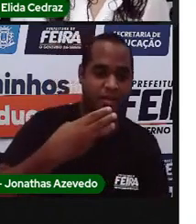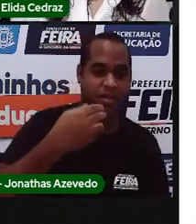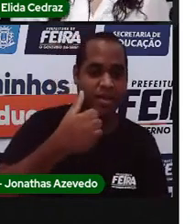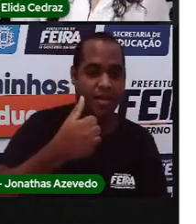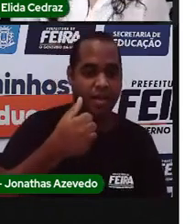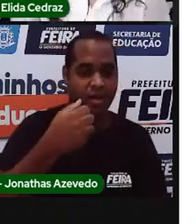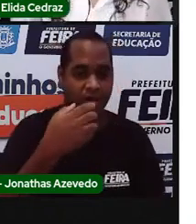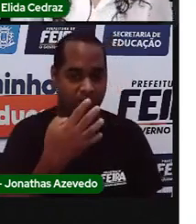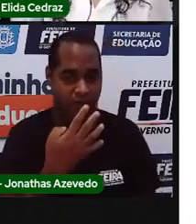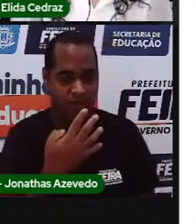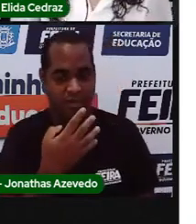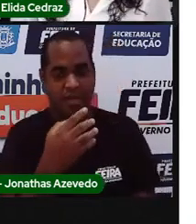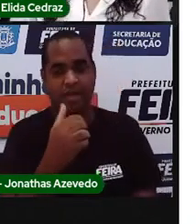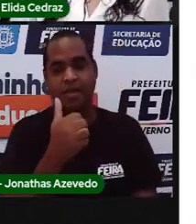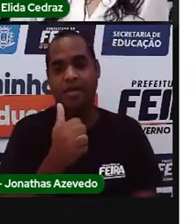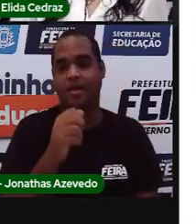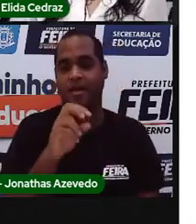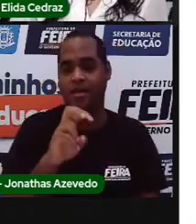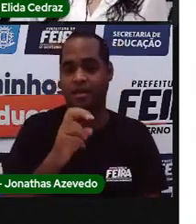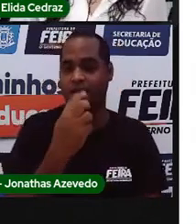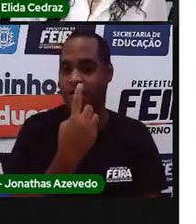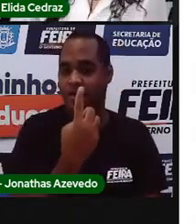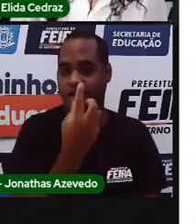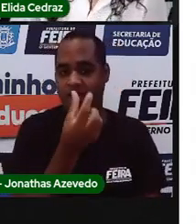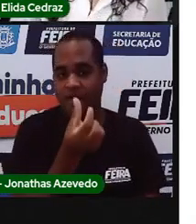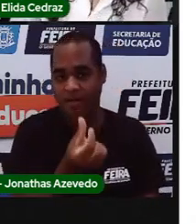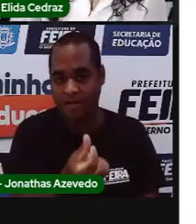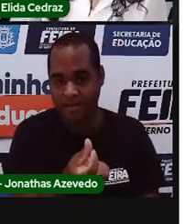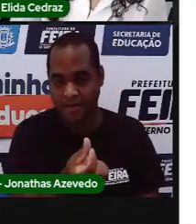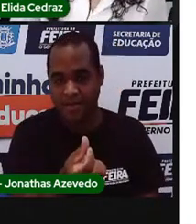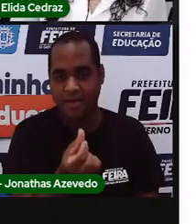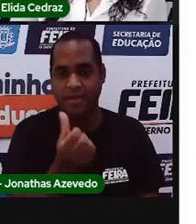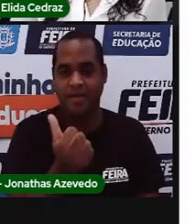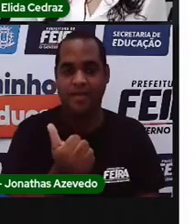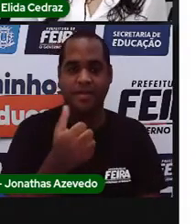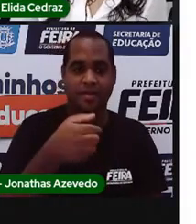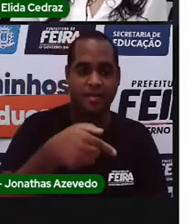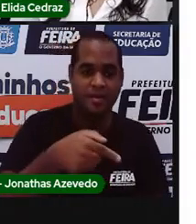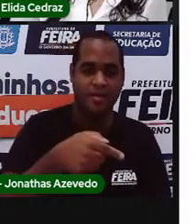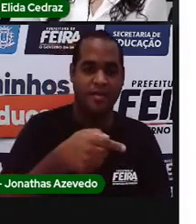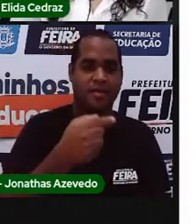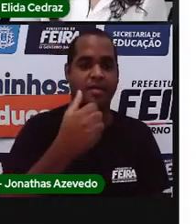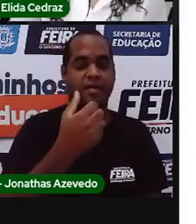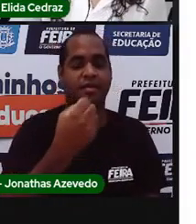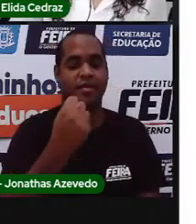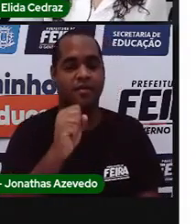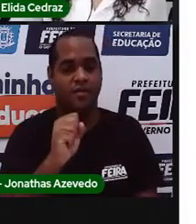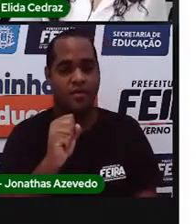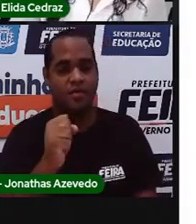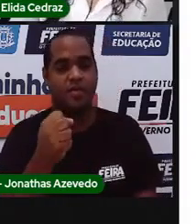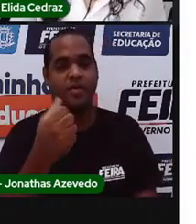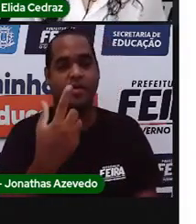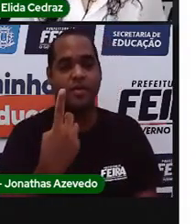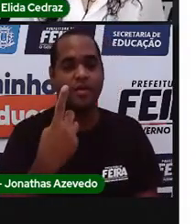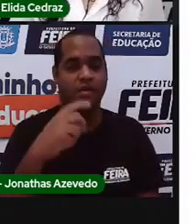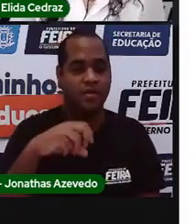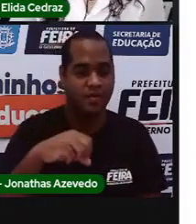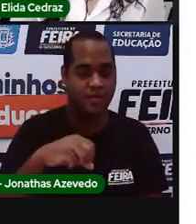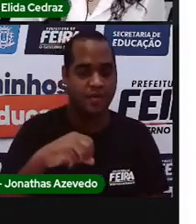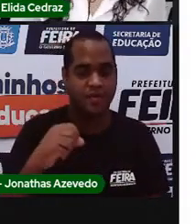treze, quatorze. Quinze, quinze, dezesseis, dezessete, dezenove,